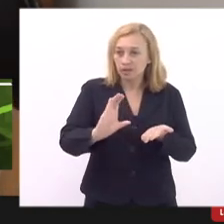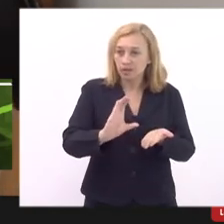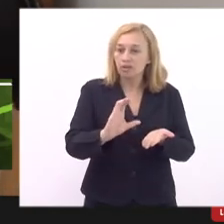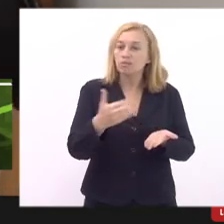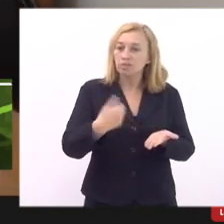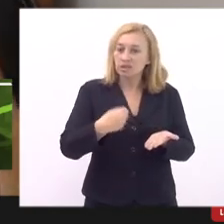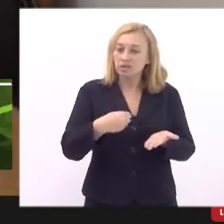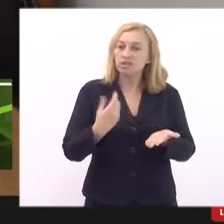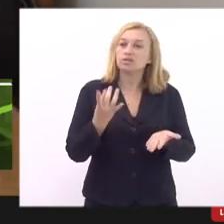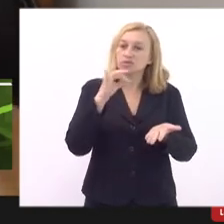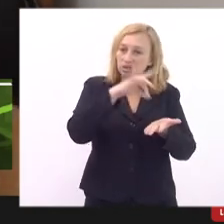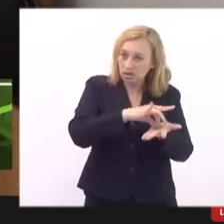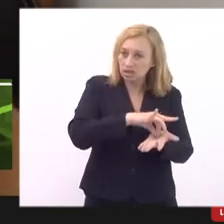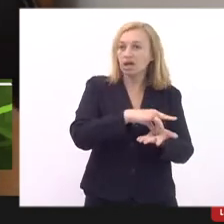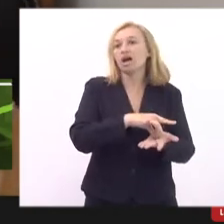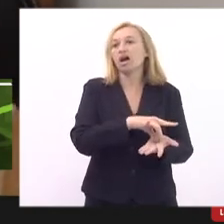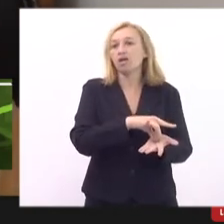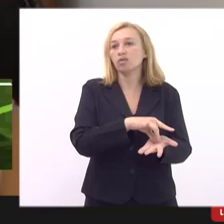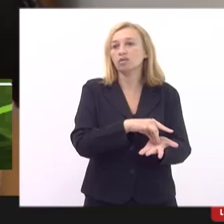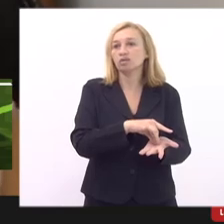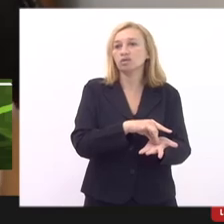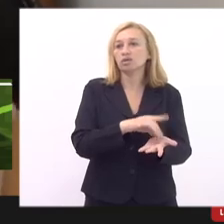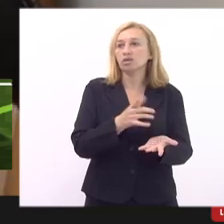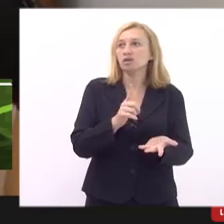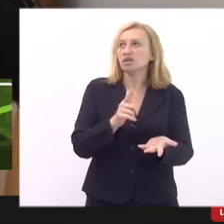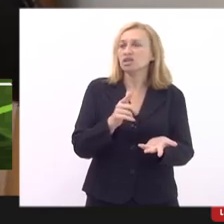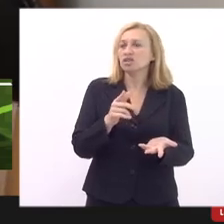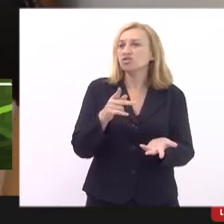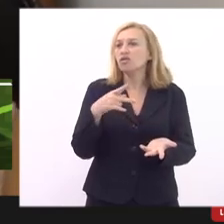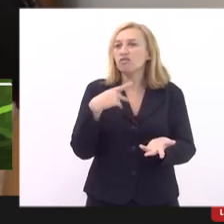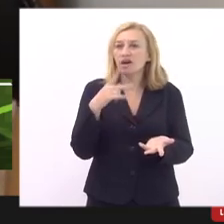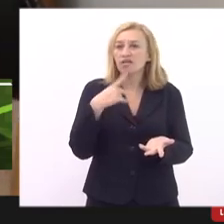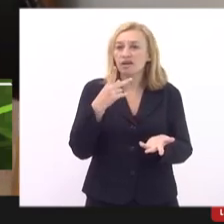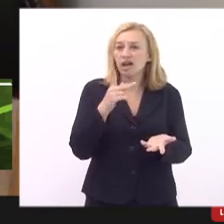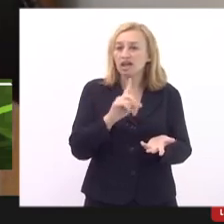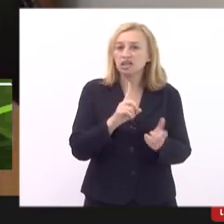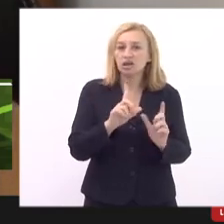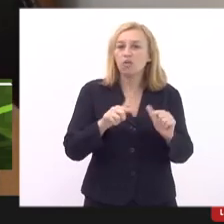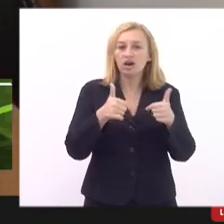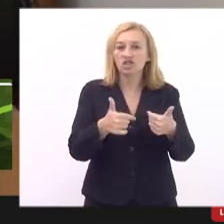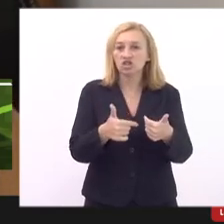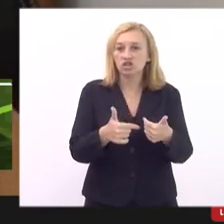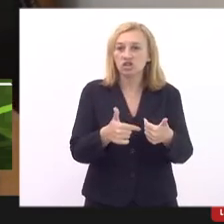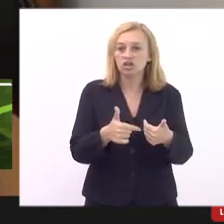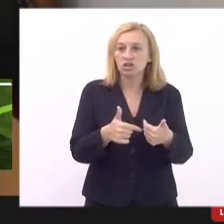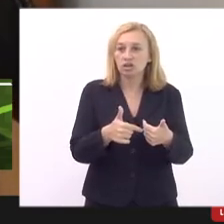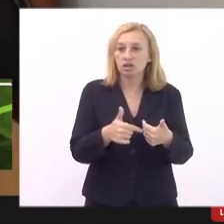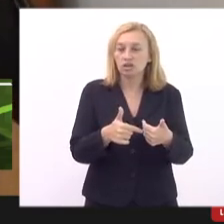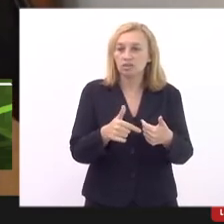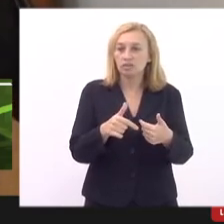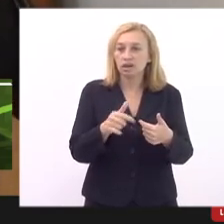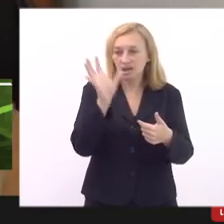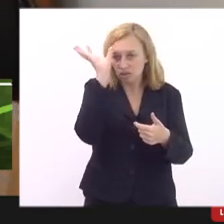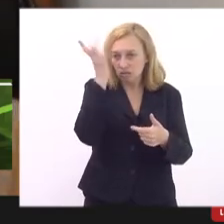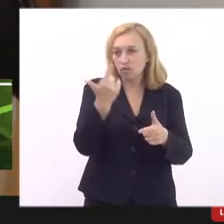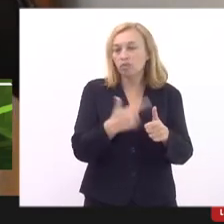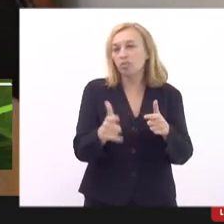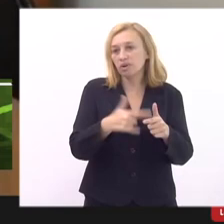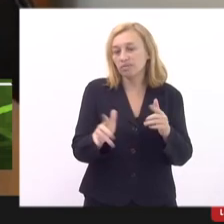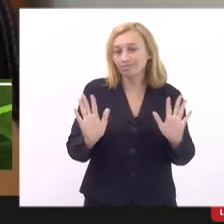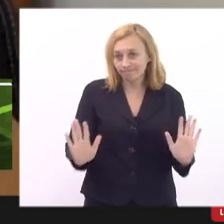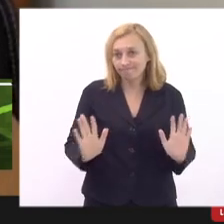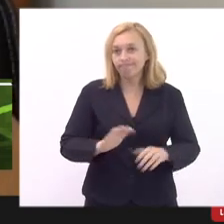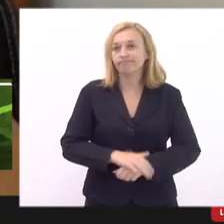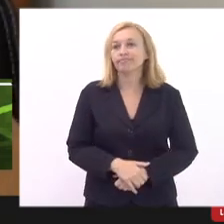que seja real não adianta ser um aporte mínimo que o problema vai permanecer por um longo período então é